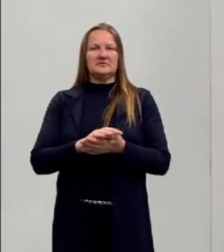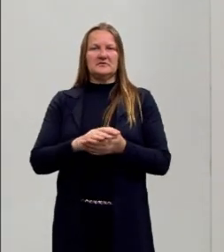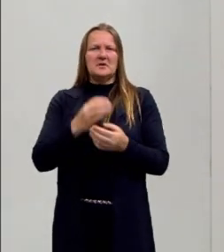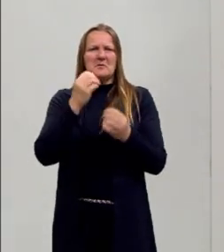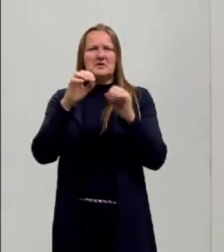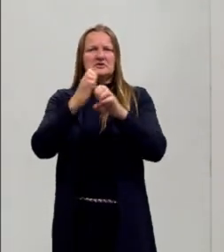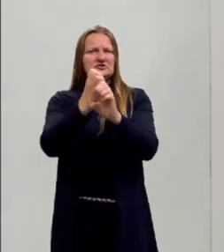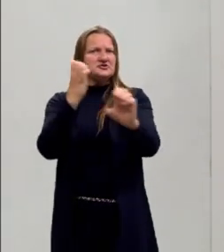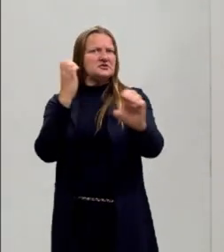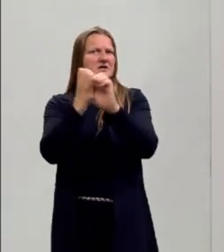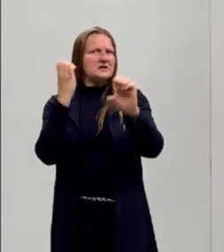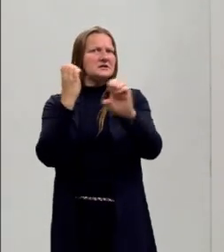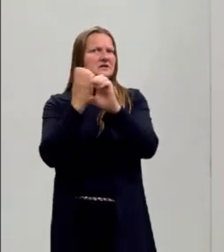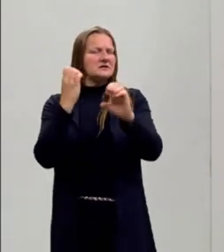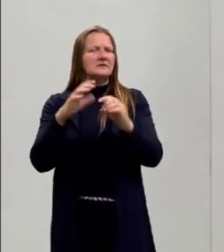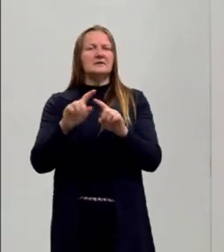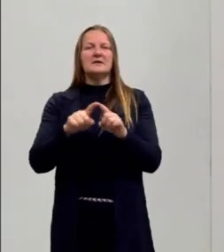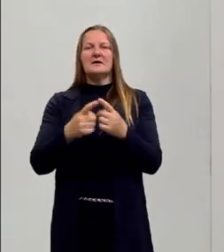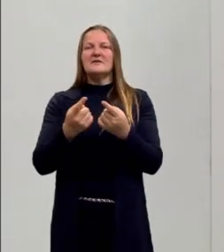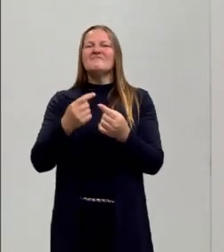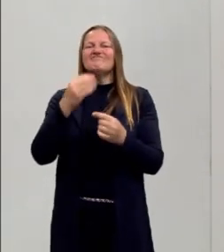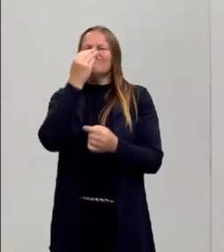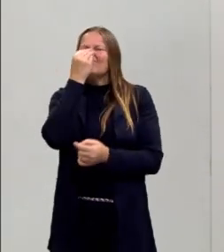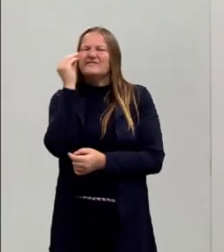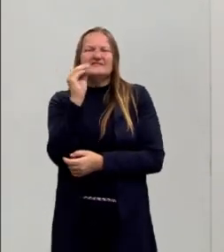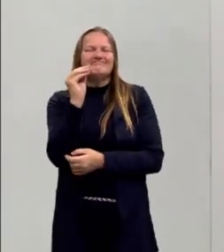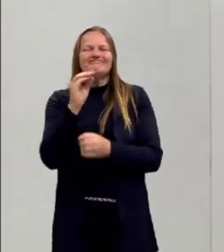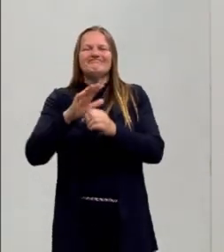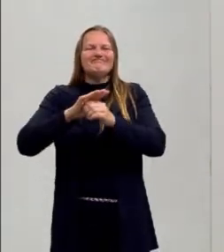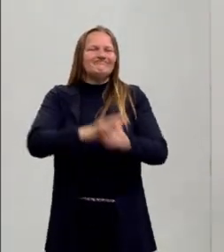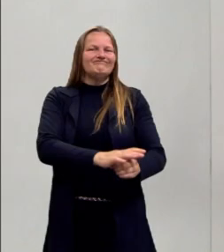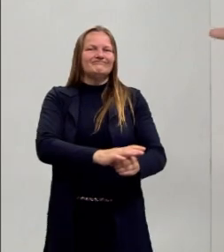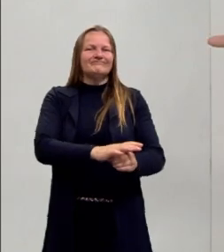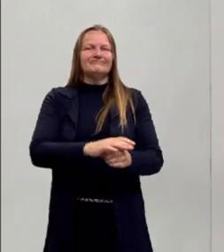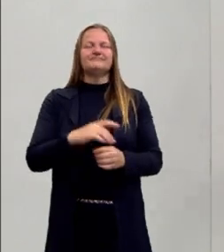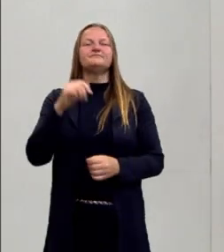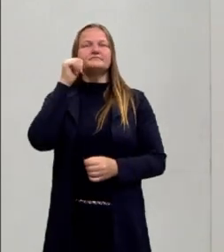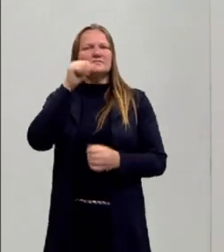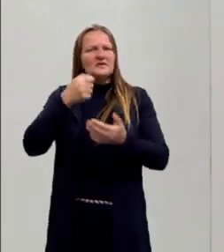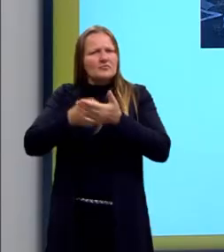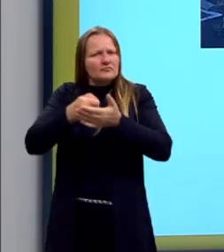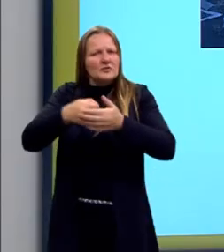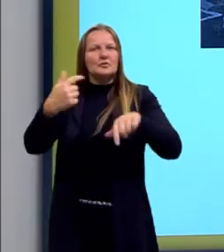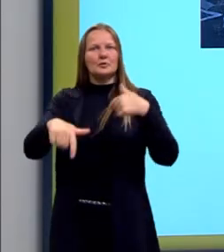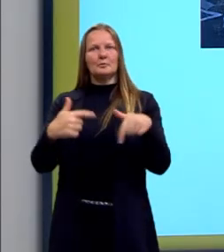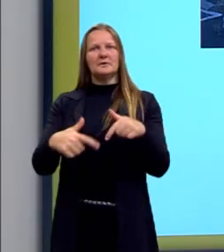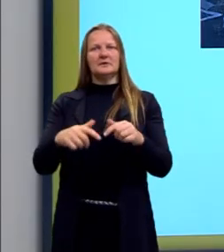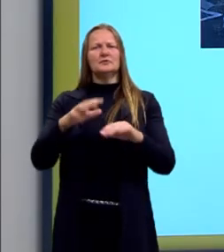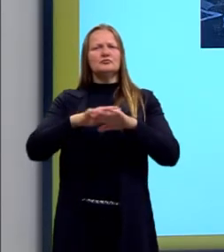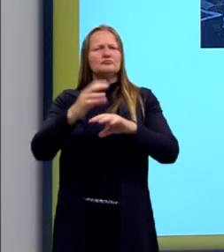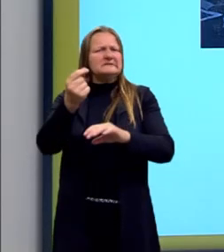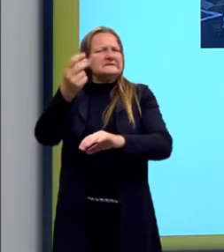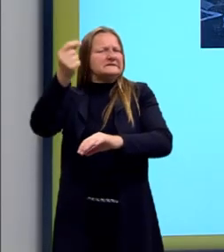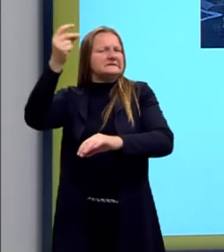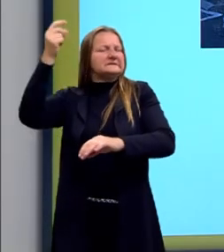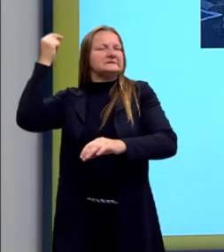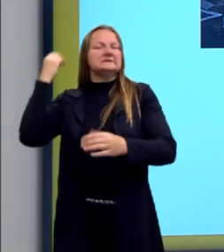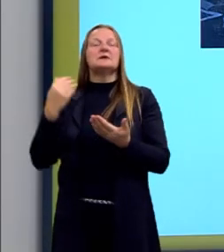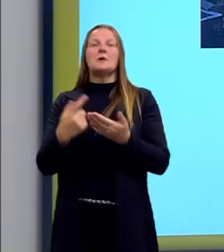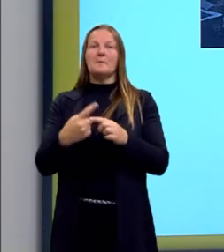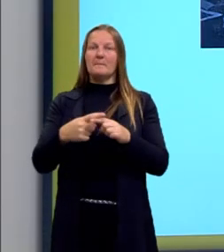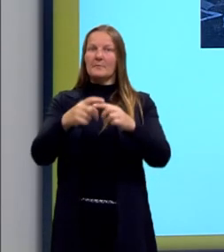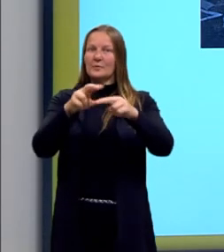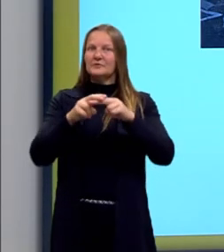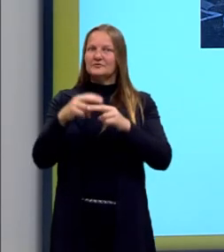engenharia. Mostrando que isso aí também é nada a ver e que já tinham mulheres trabalhando com essas questões há muito tempo. E se a gente